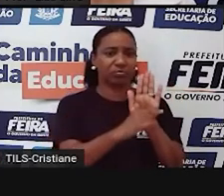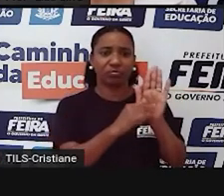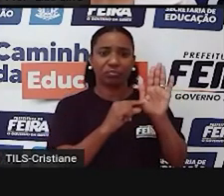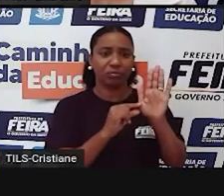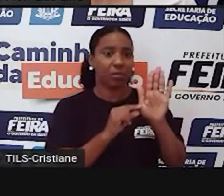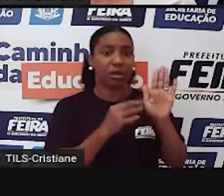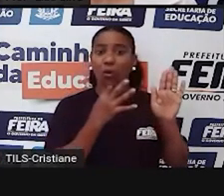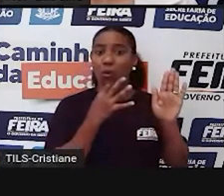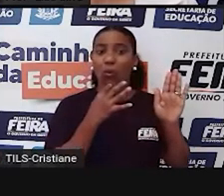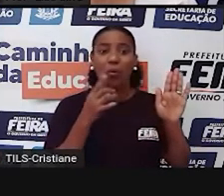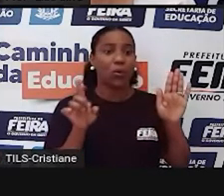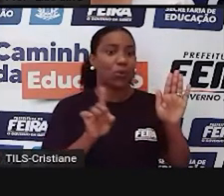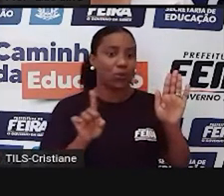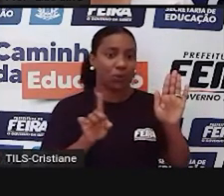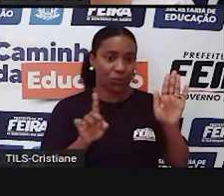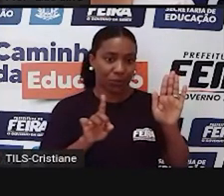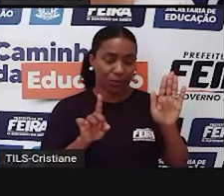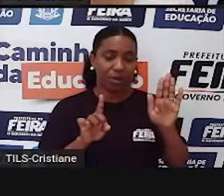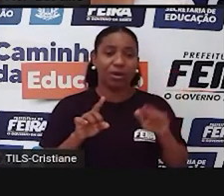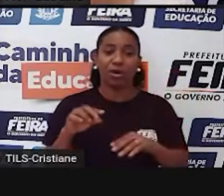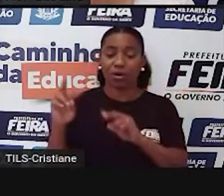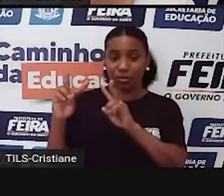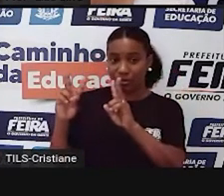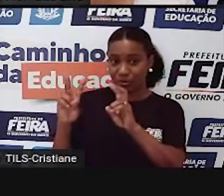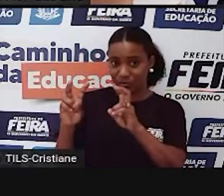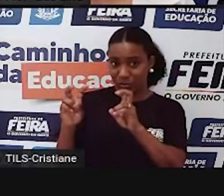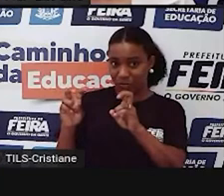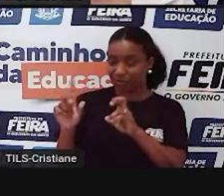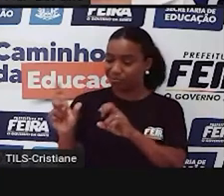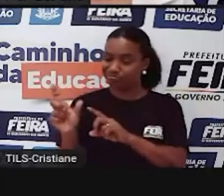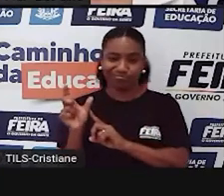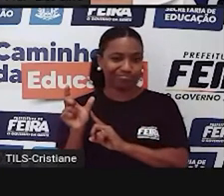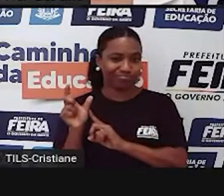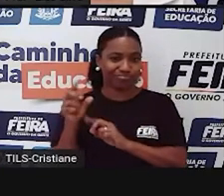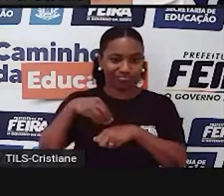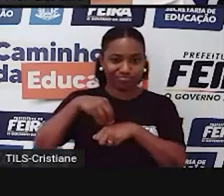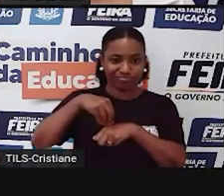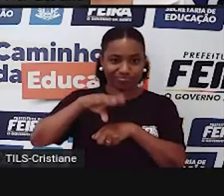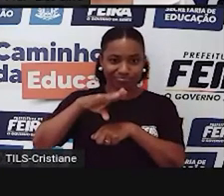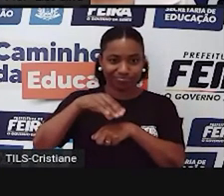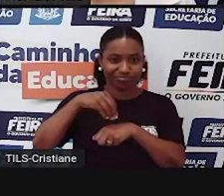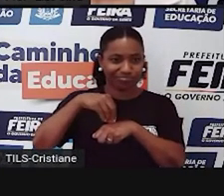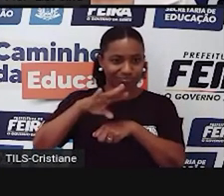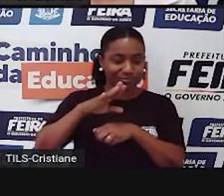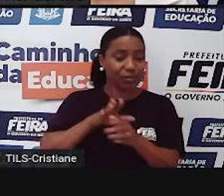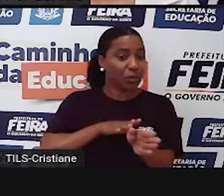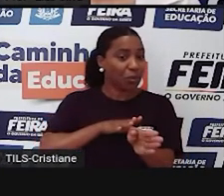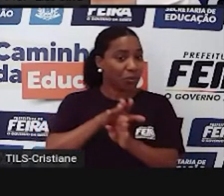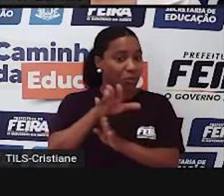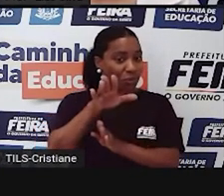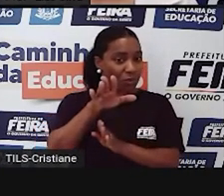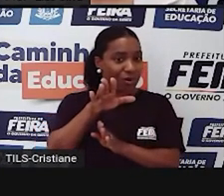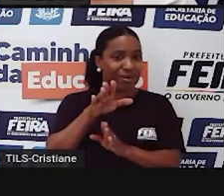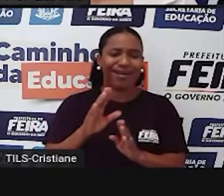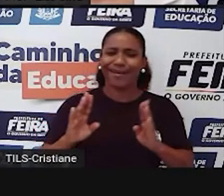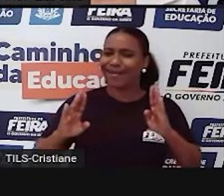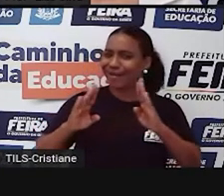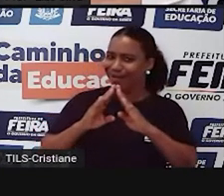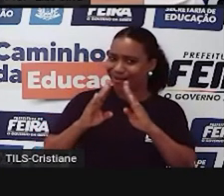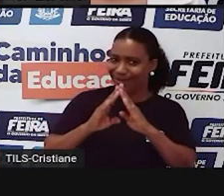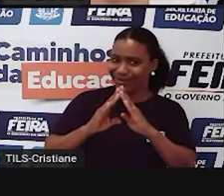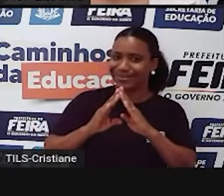buscam transmitir ensinamentos e conselhos. Vocês se lembram de algum provérbio que houve em casa